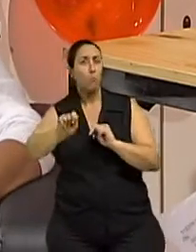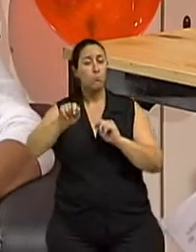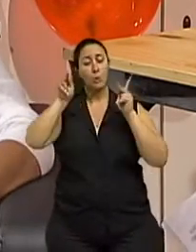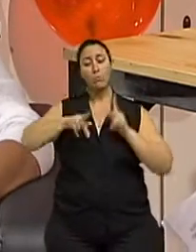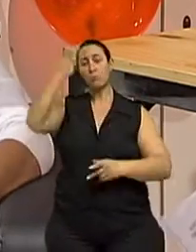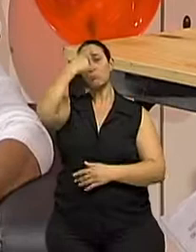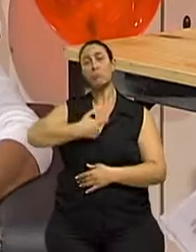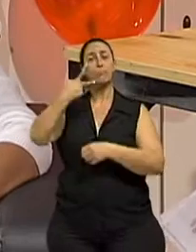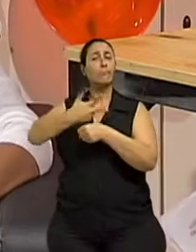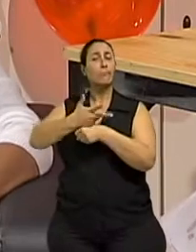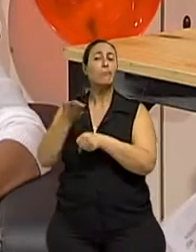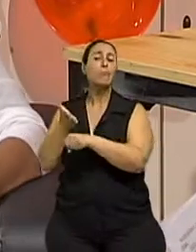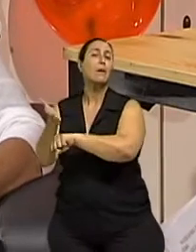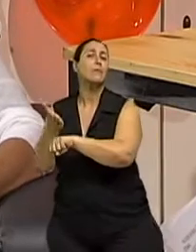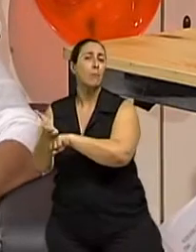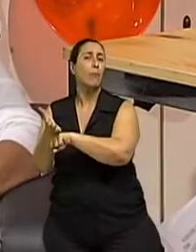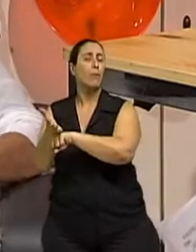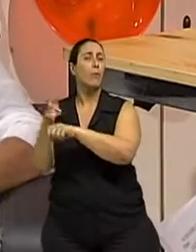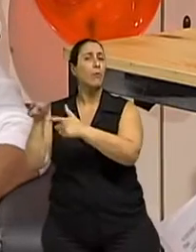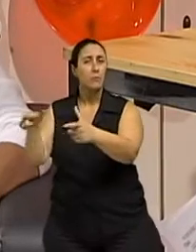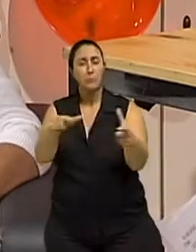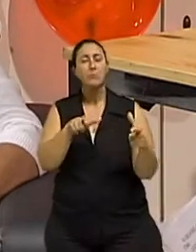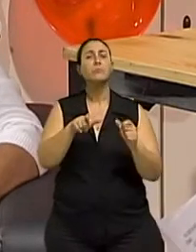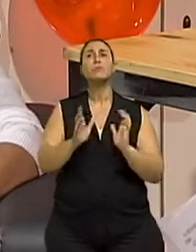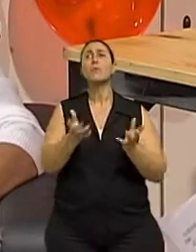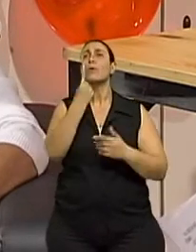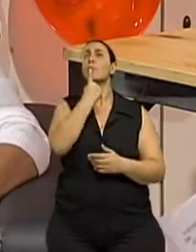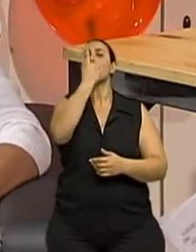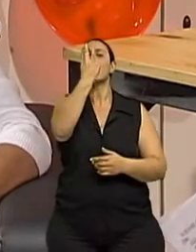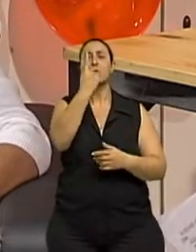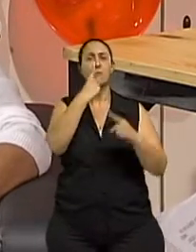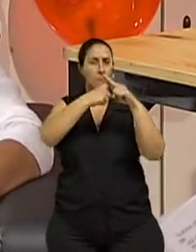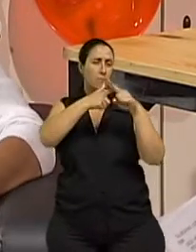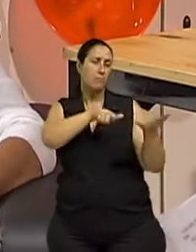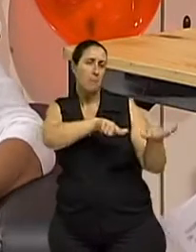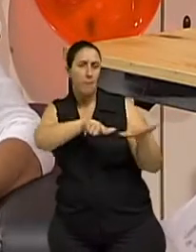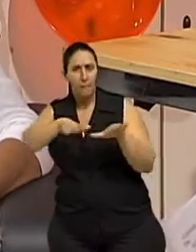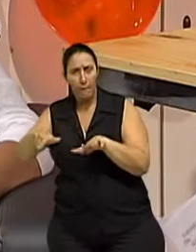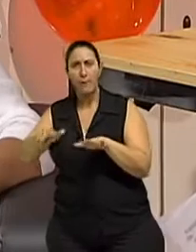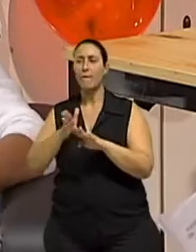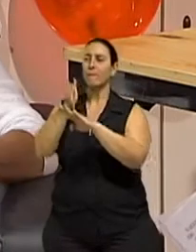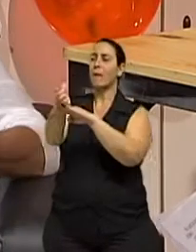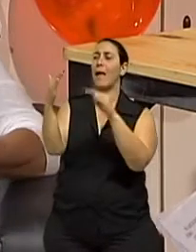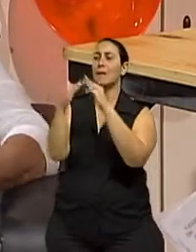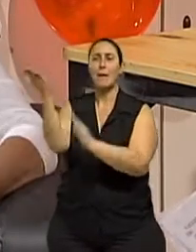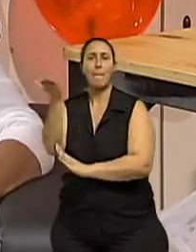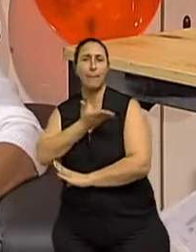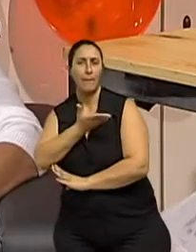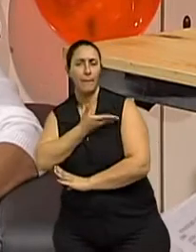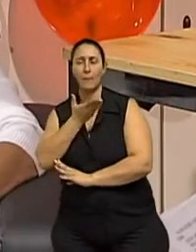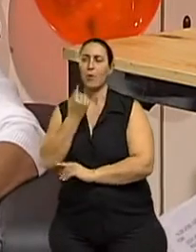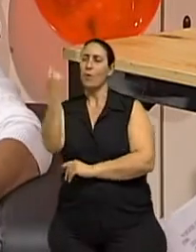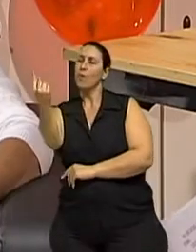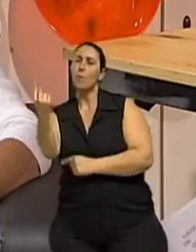Reúnem-se as senhoras uma vez por semana, uma tarde, na casa de uma, outra tarde